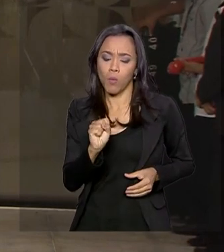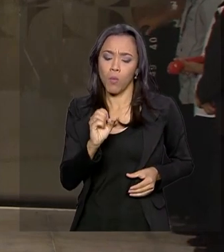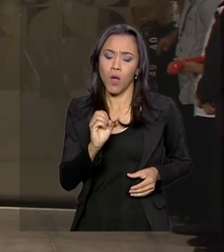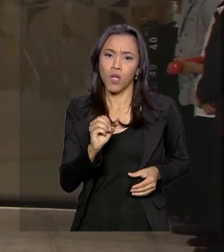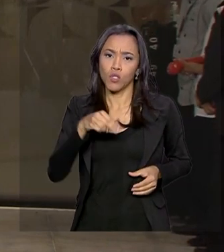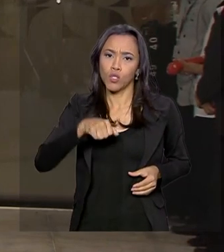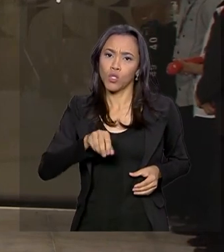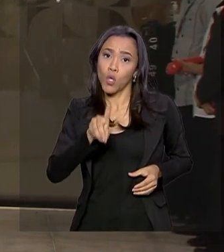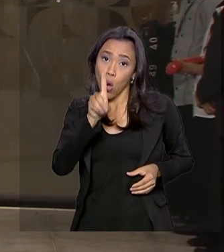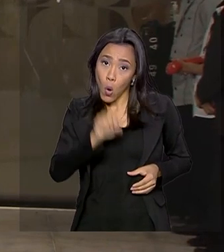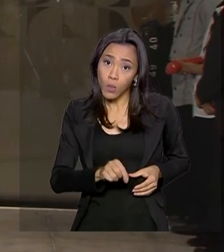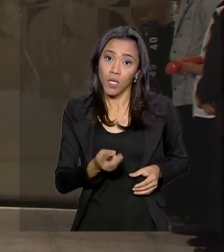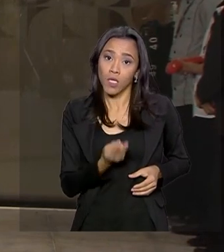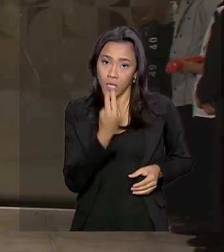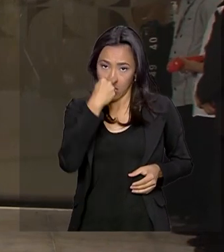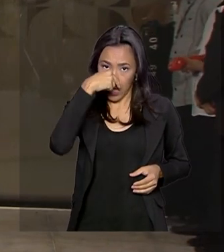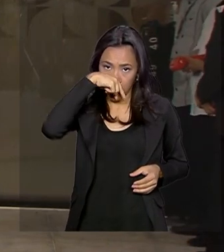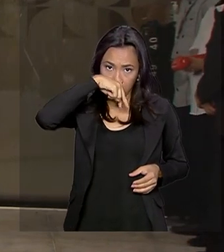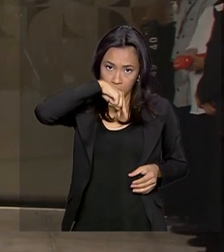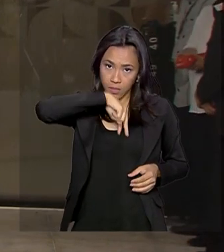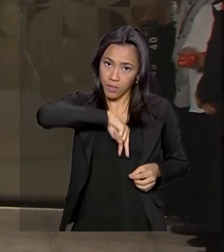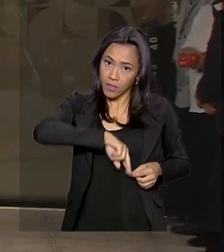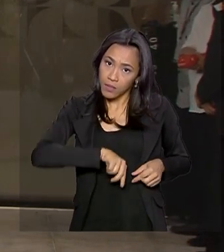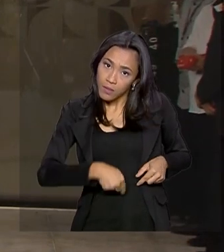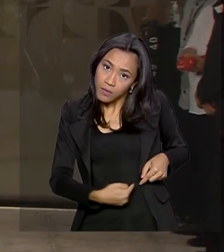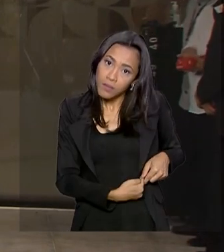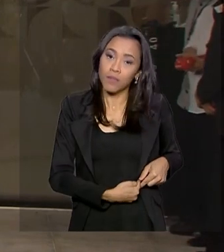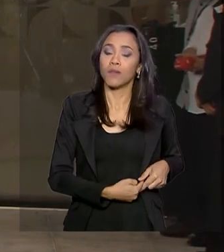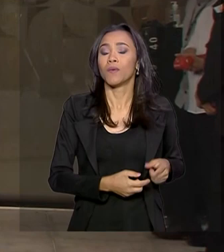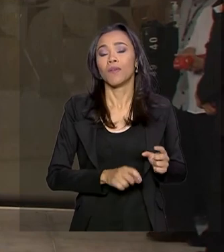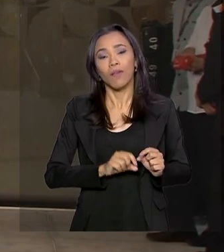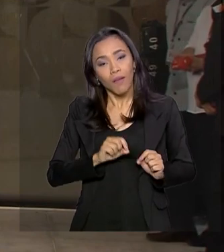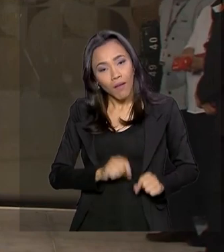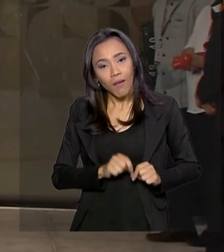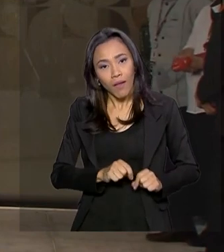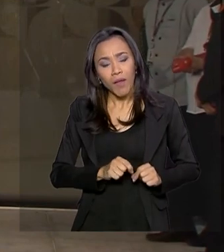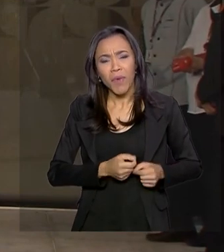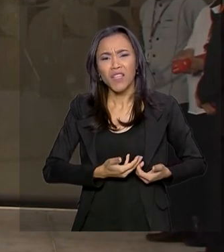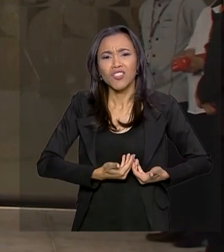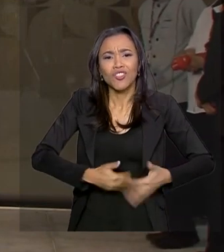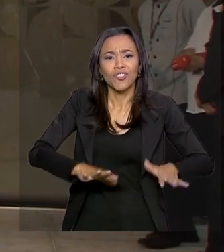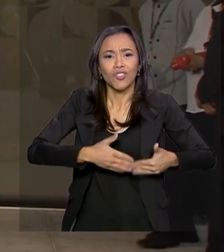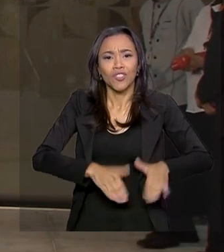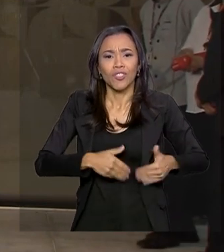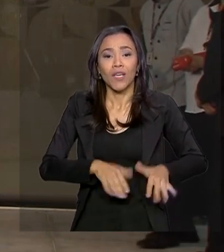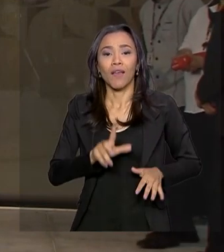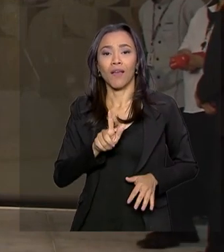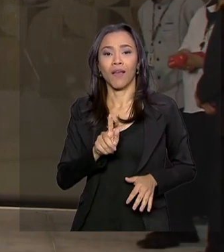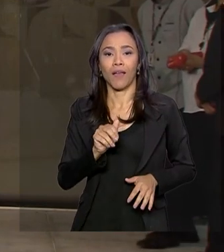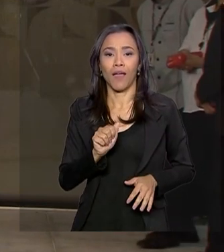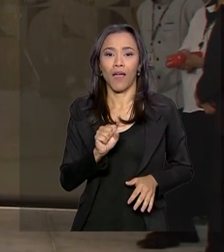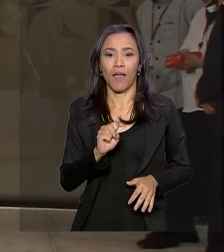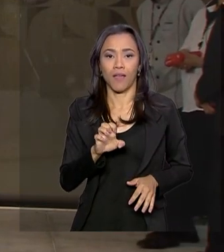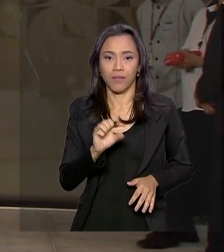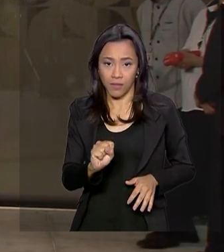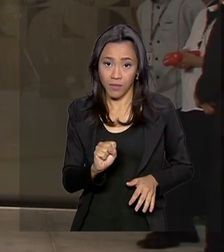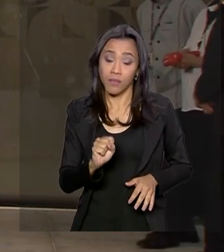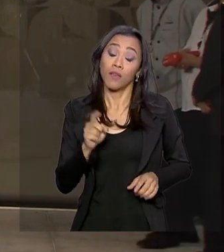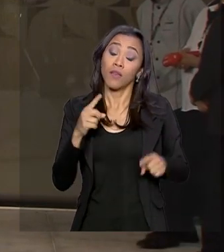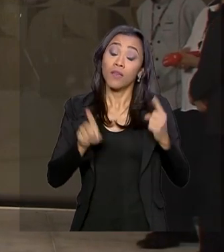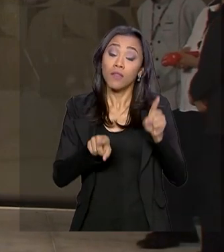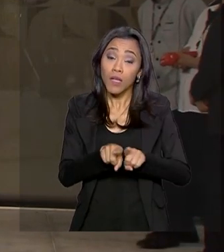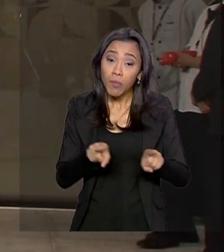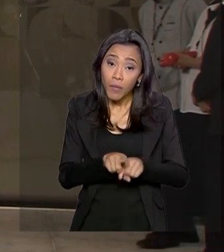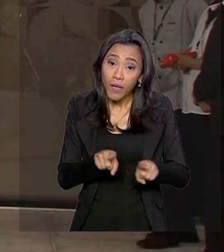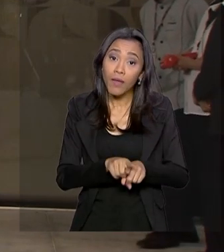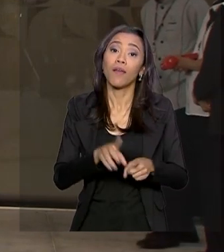pelo nariz, vai até o estômago, justamente para eliminar esses gases. E a alimentação passou a ser feita por via